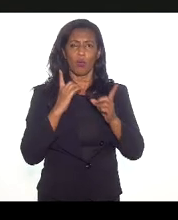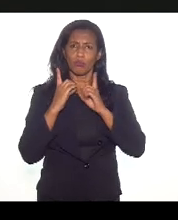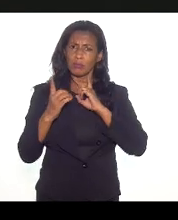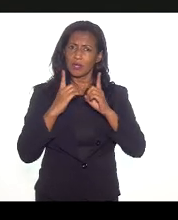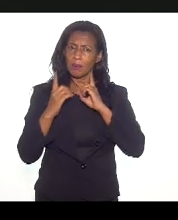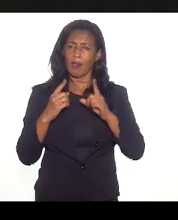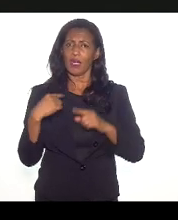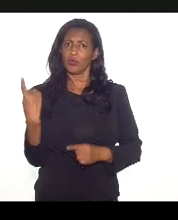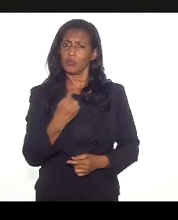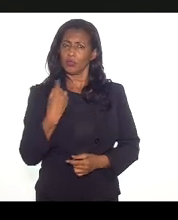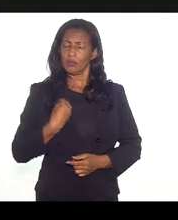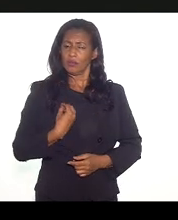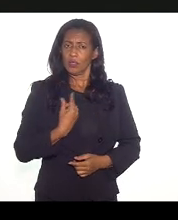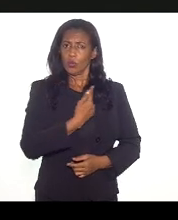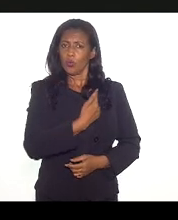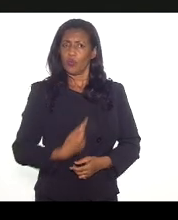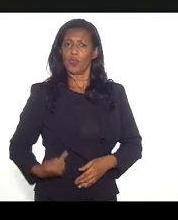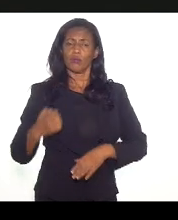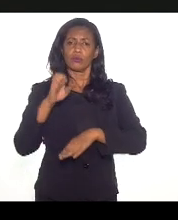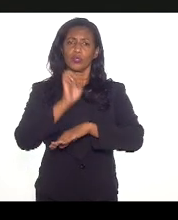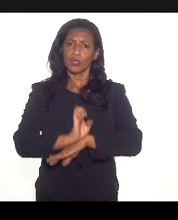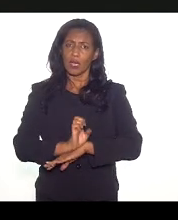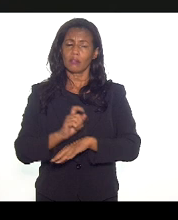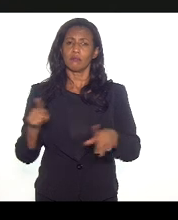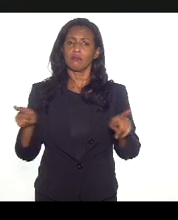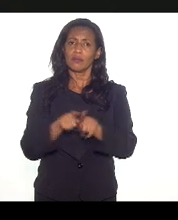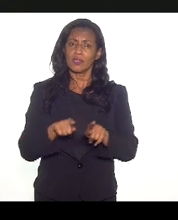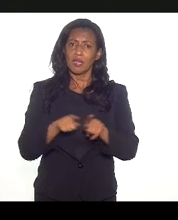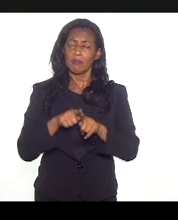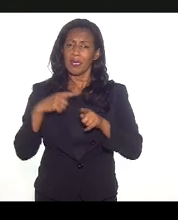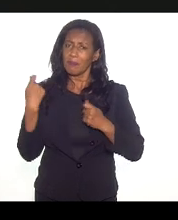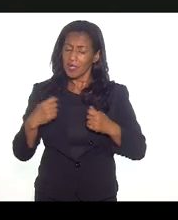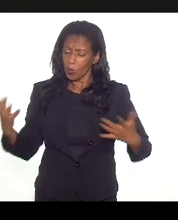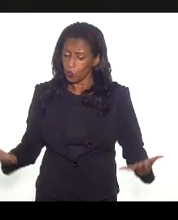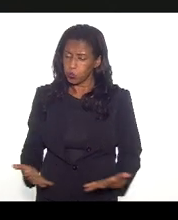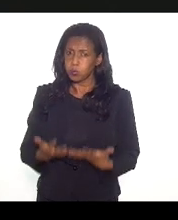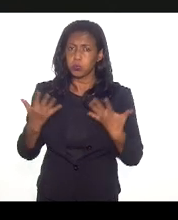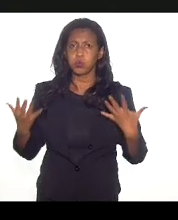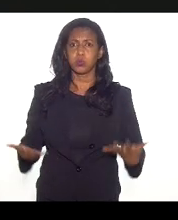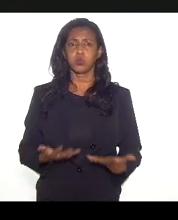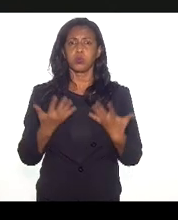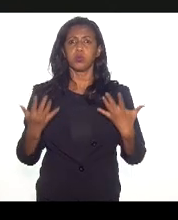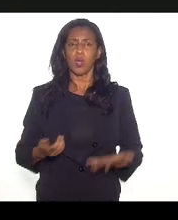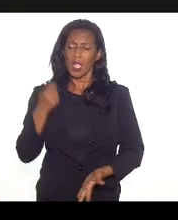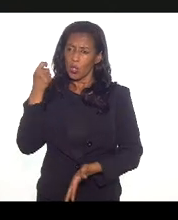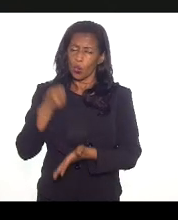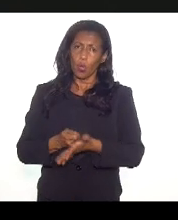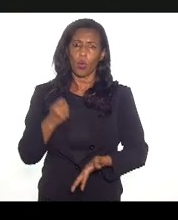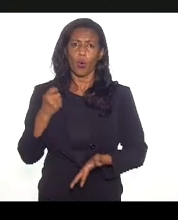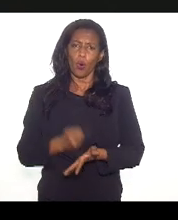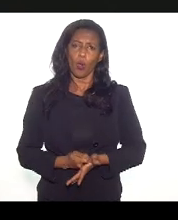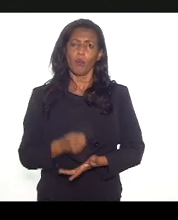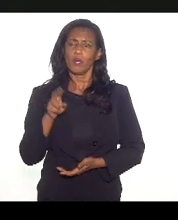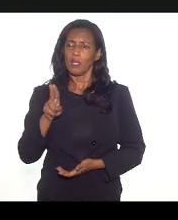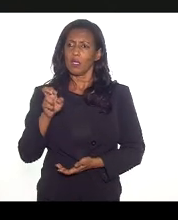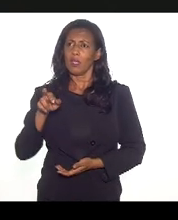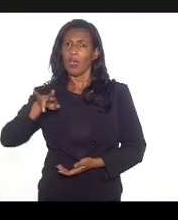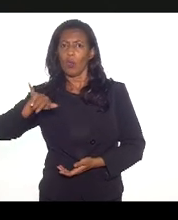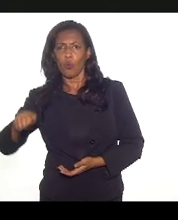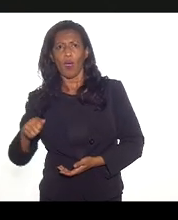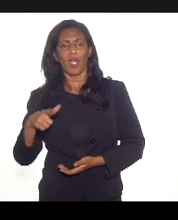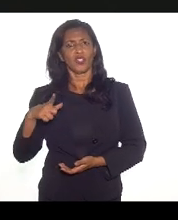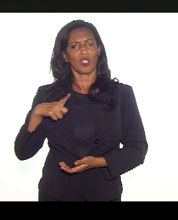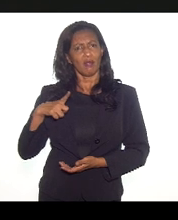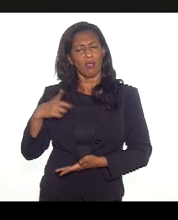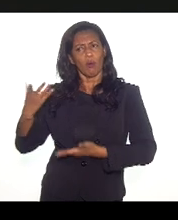aqui do governo do Estado e que o governo do Estado também estimule, ele reivindique, ele cobre, que a ERG, ela tenha uma